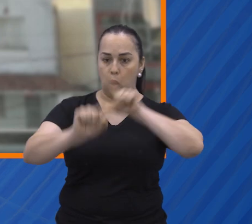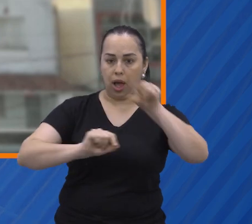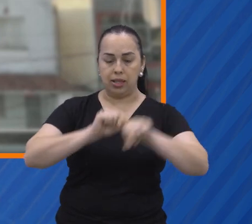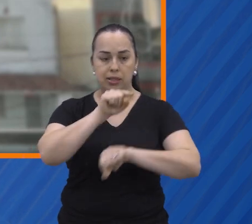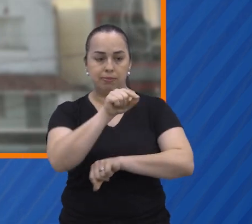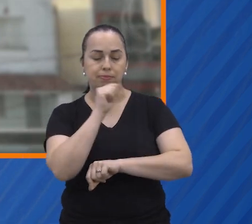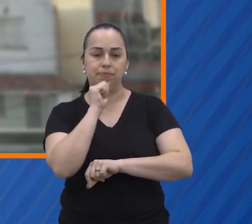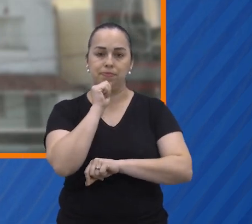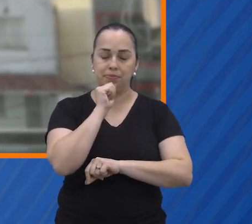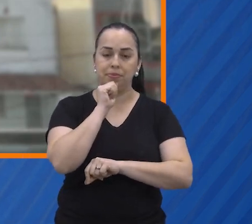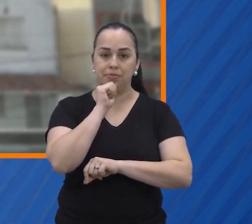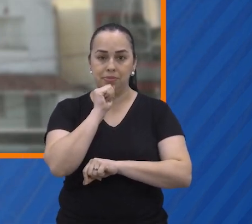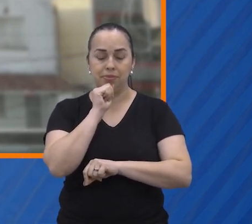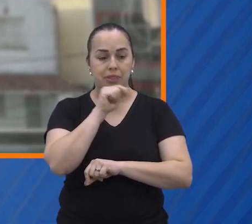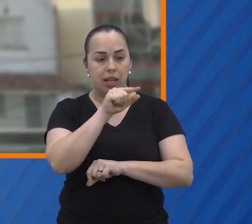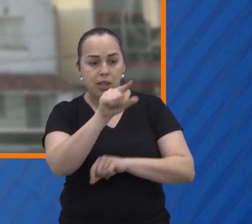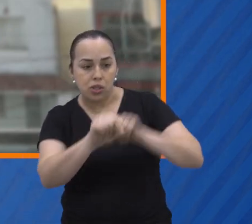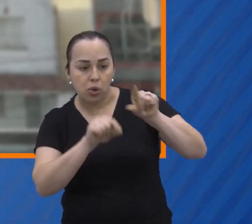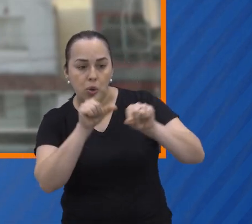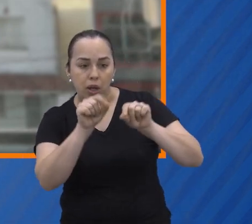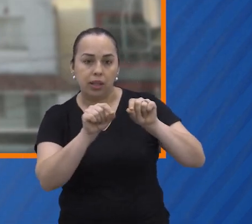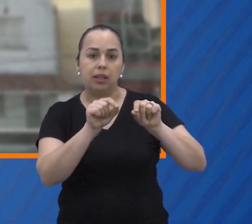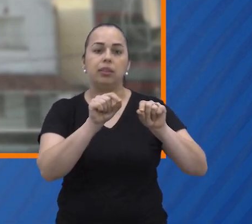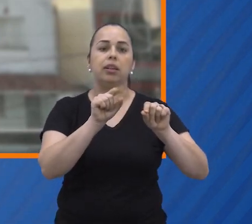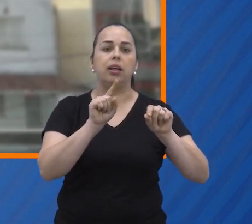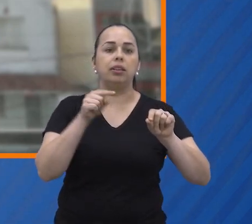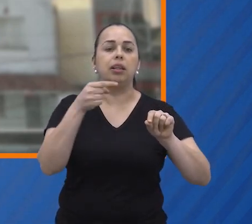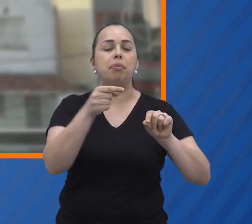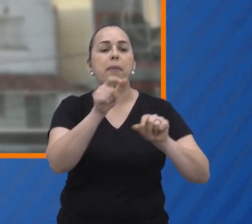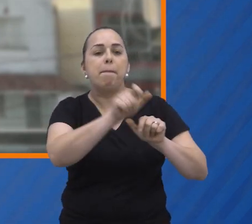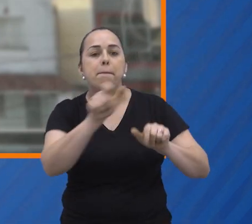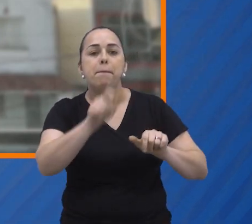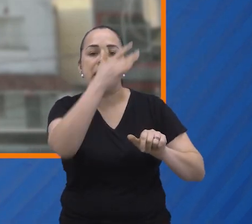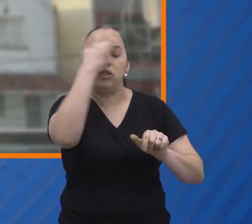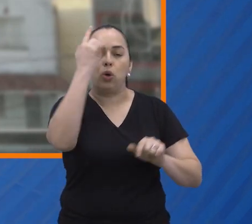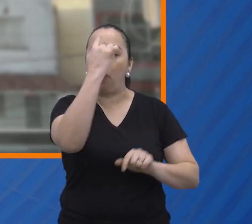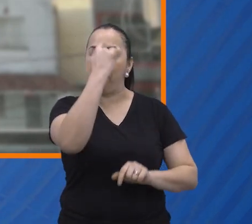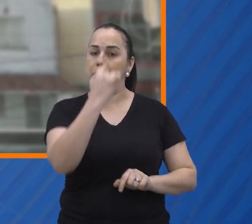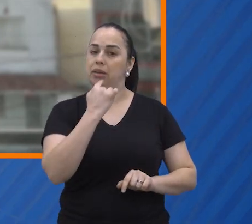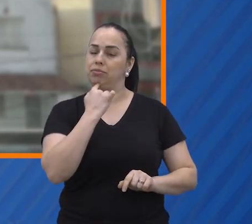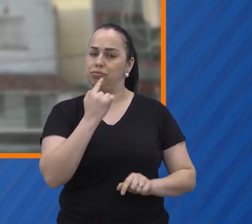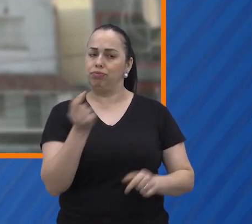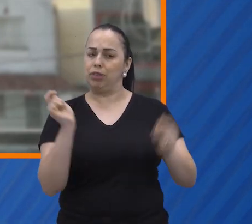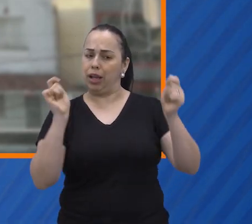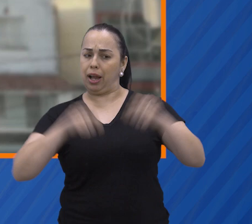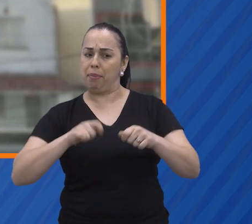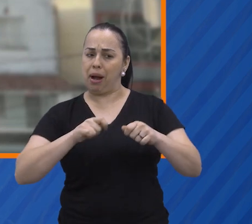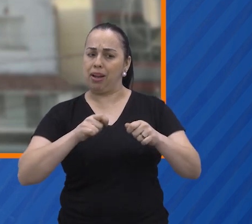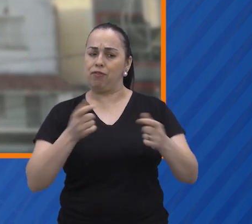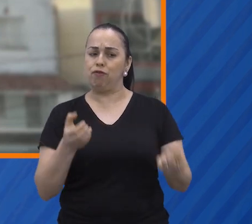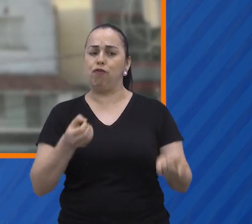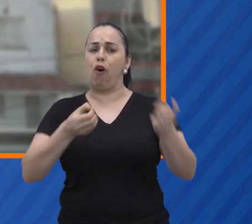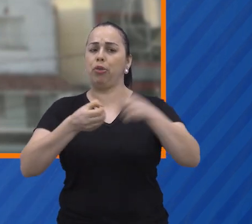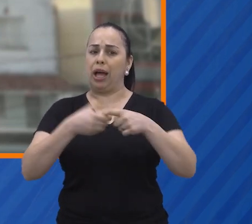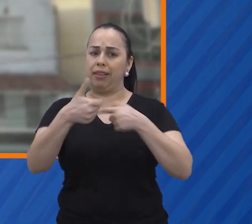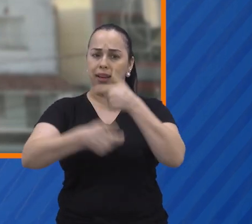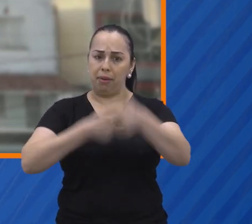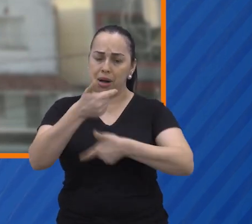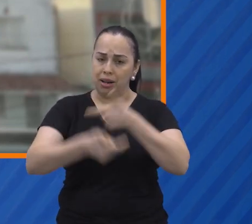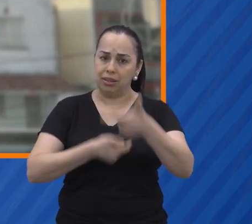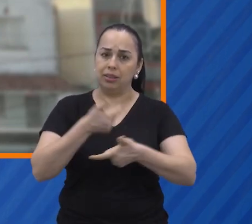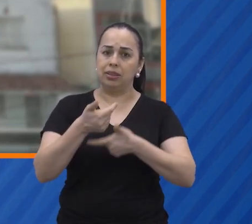condição média organizada. E esse média organizado que a gente chama são pessoas que têm um perfil apto a se